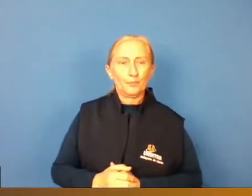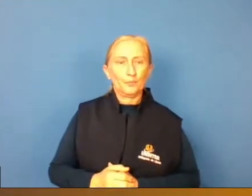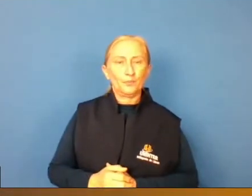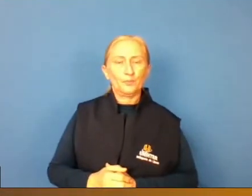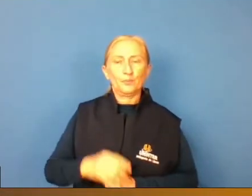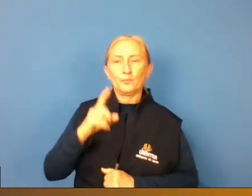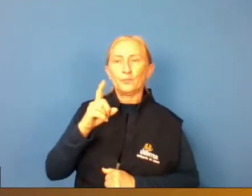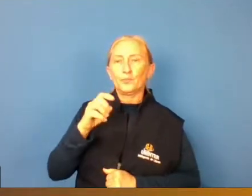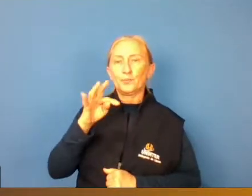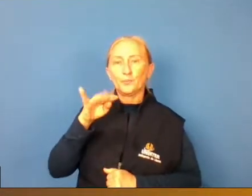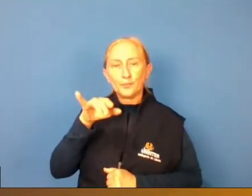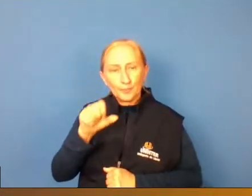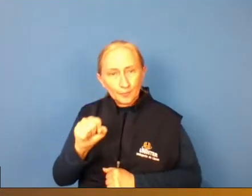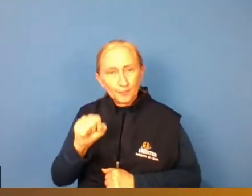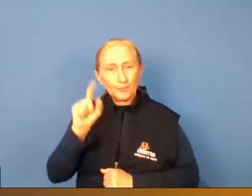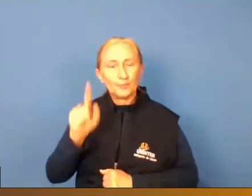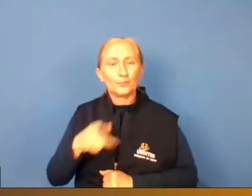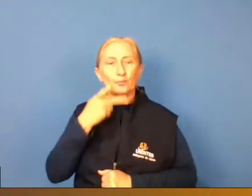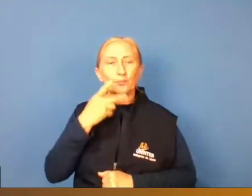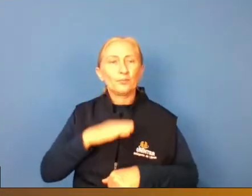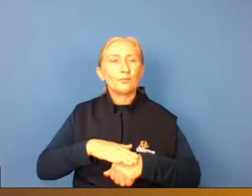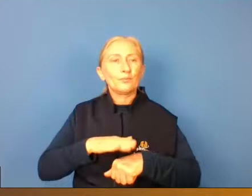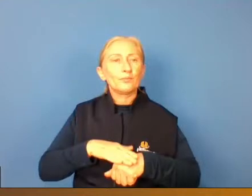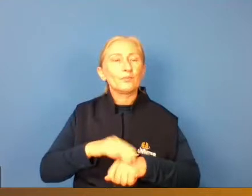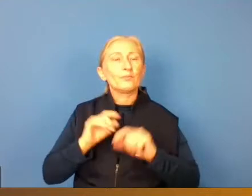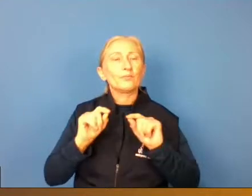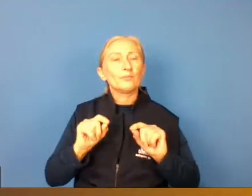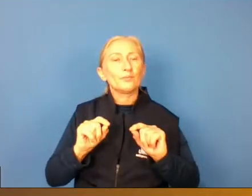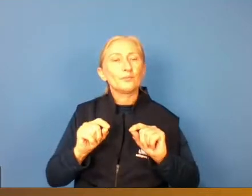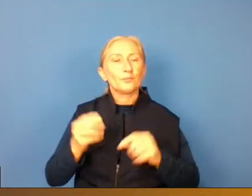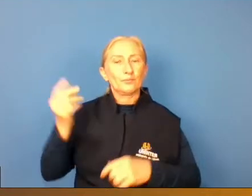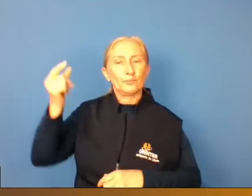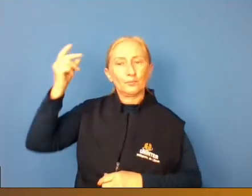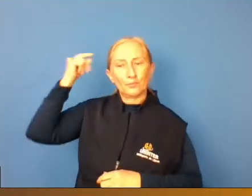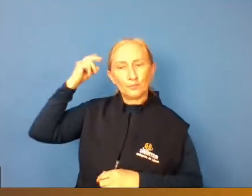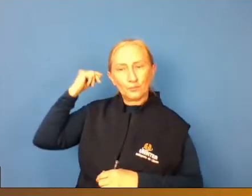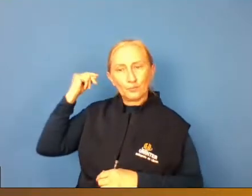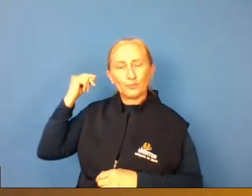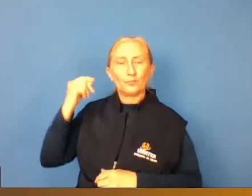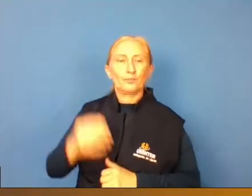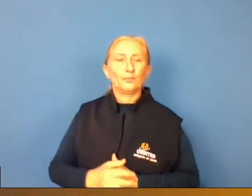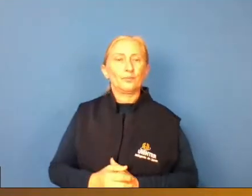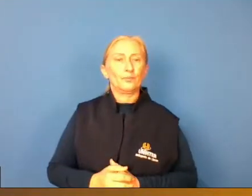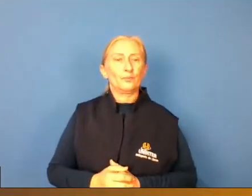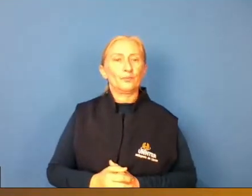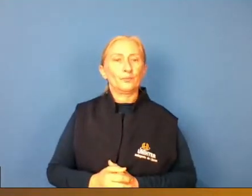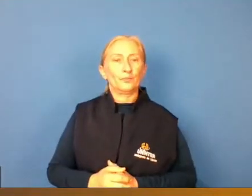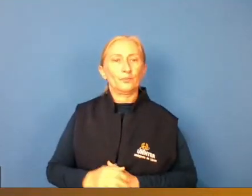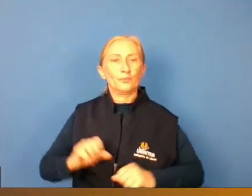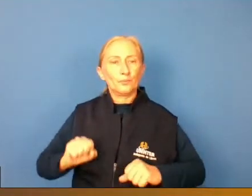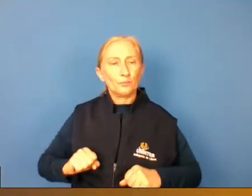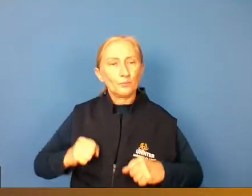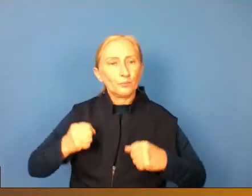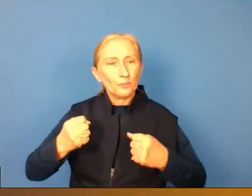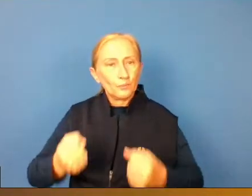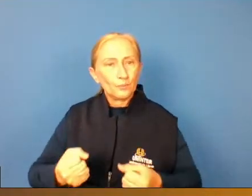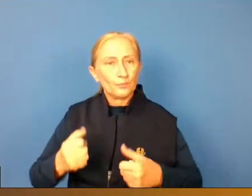Jonatas que ele coloca que antigamente os defensores